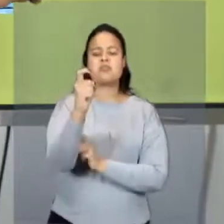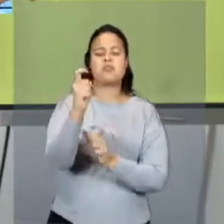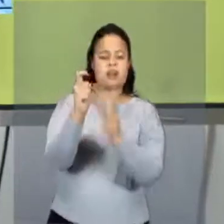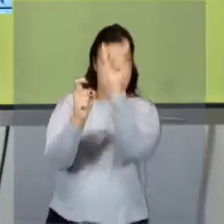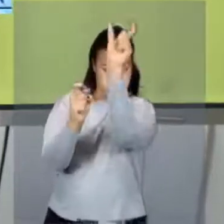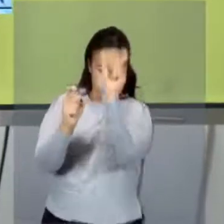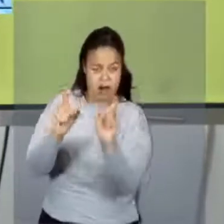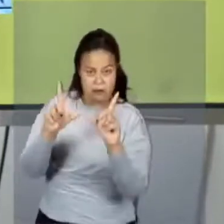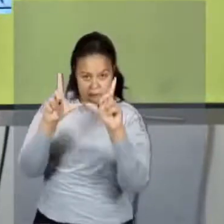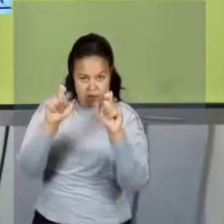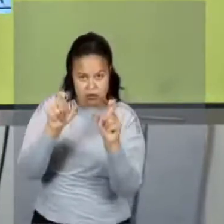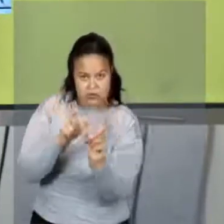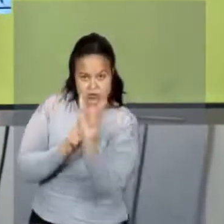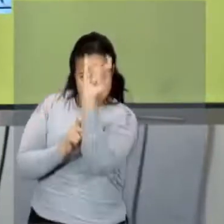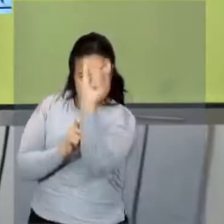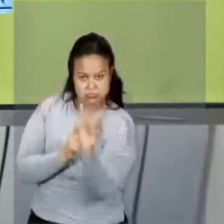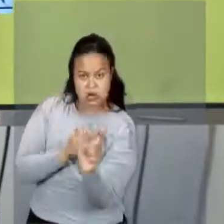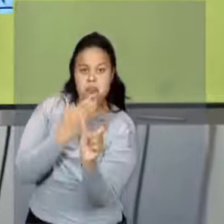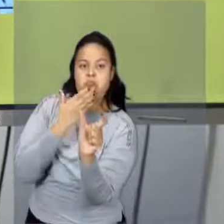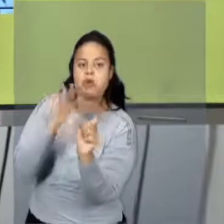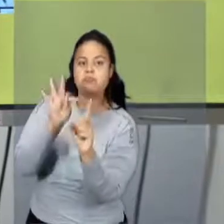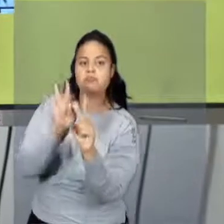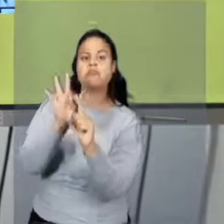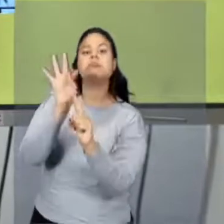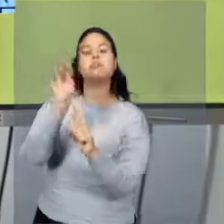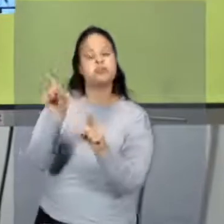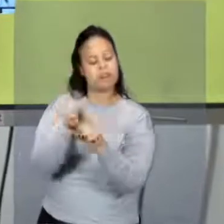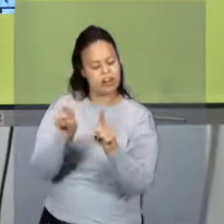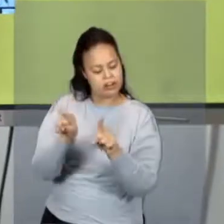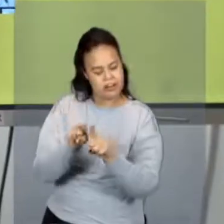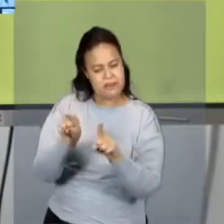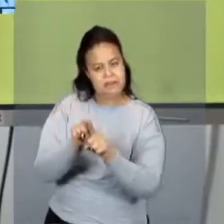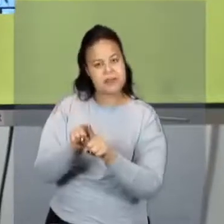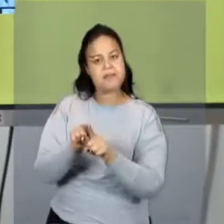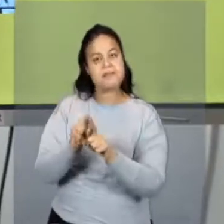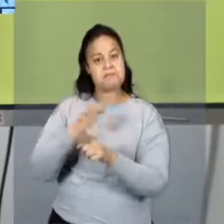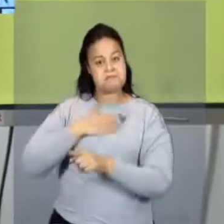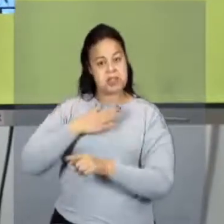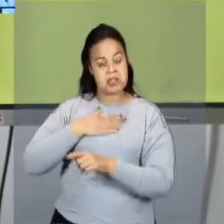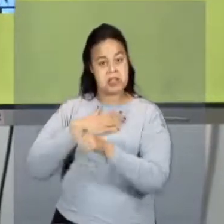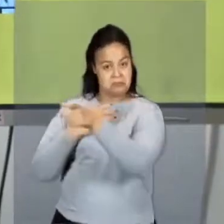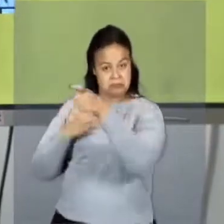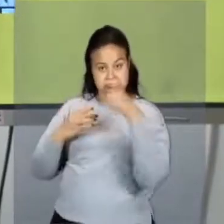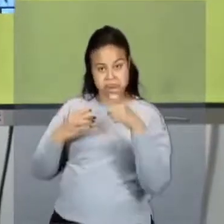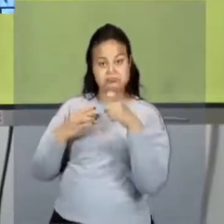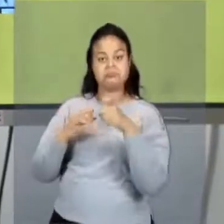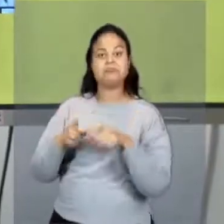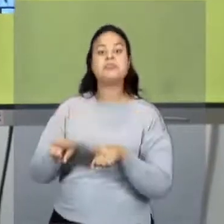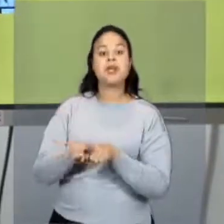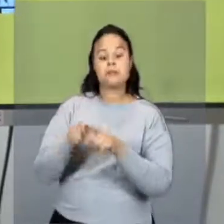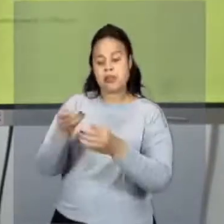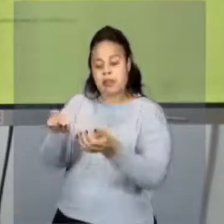coloquei aqui para mostrar a temperatura da geladeira. E esse aqui é a temperatura do forno, tá?